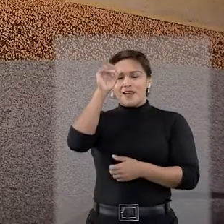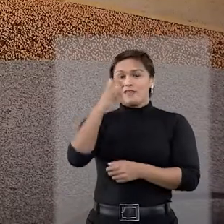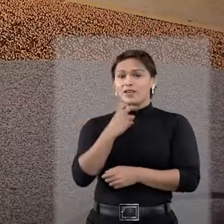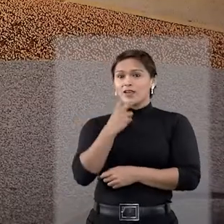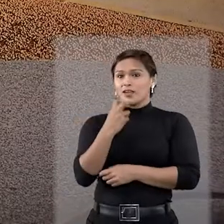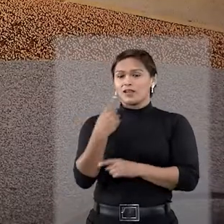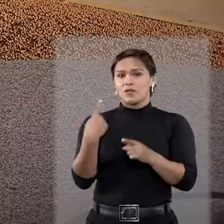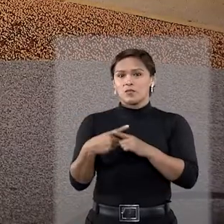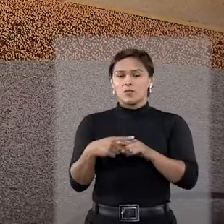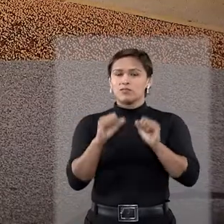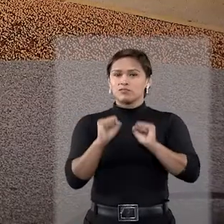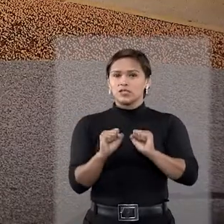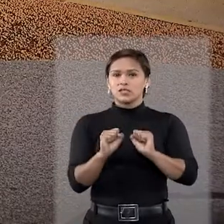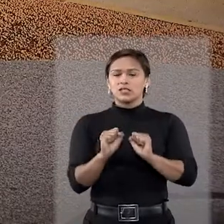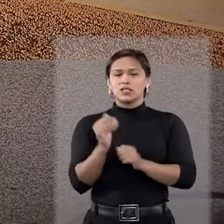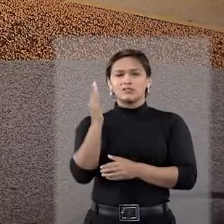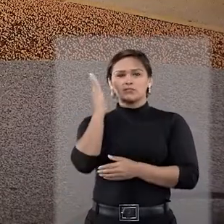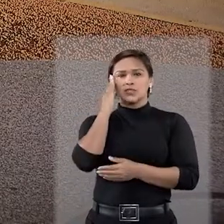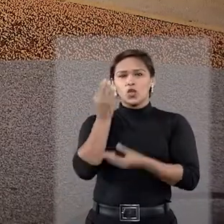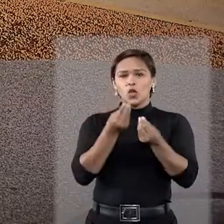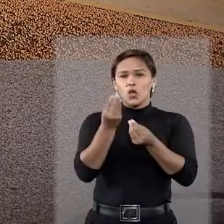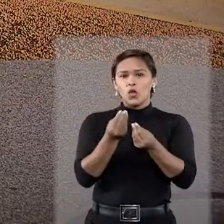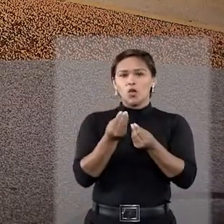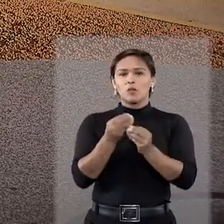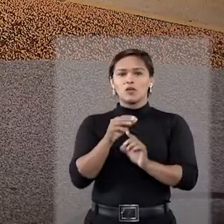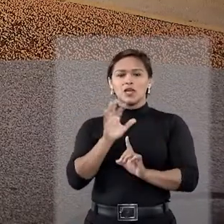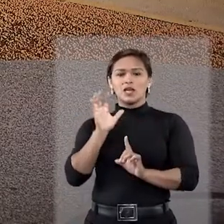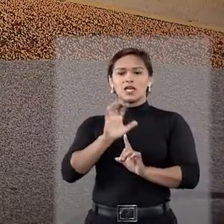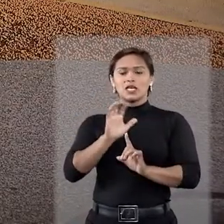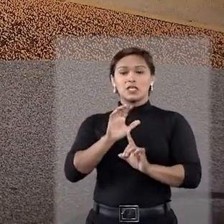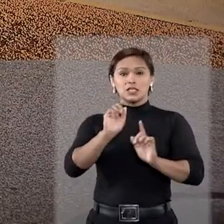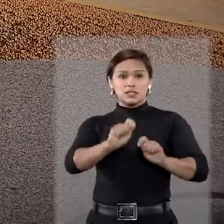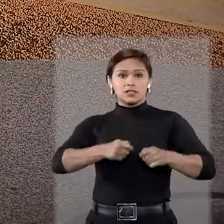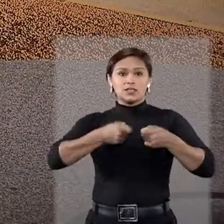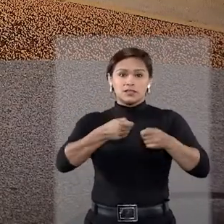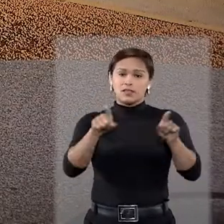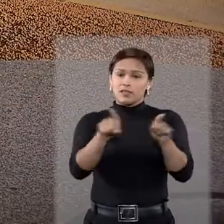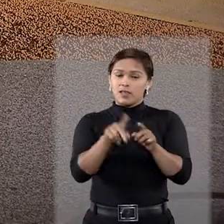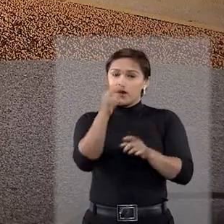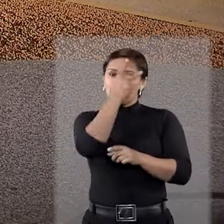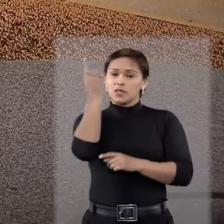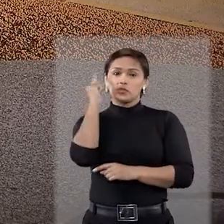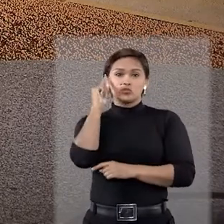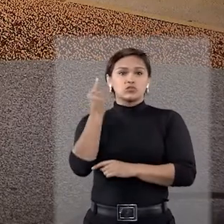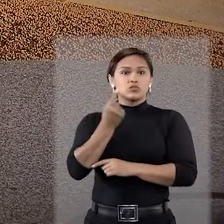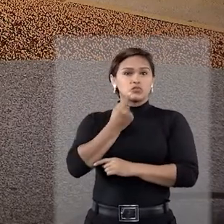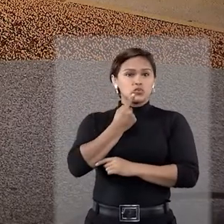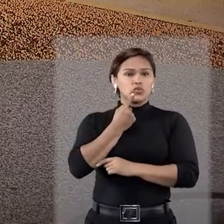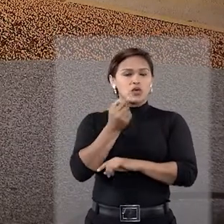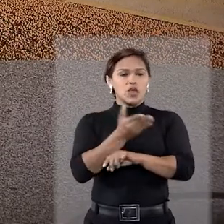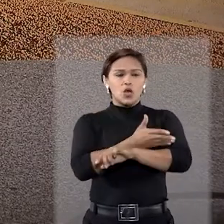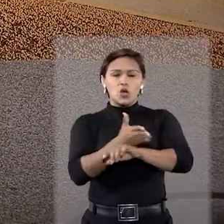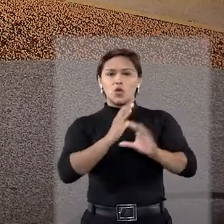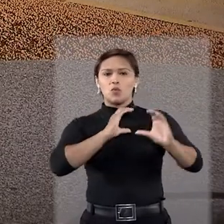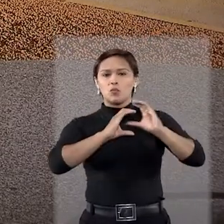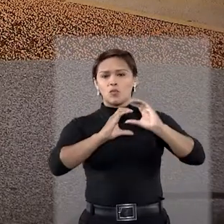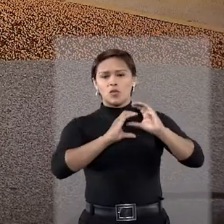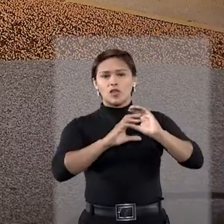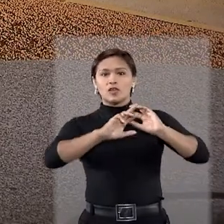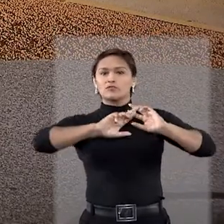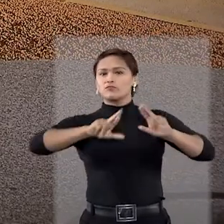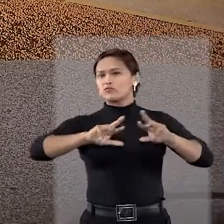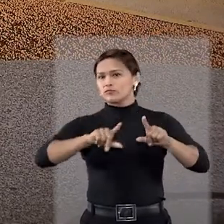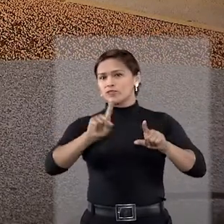Evite gritar, porque isso pode ser interpretado como uma atitude agressiva. A pessoa surda, ela costuma se